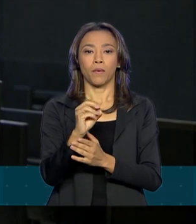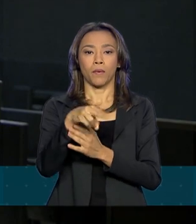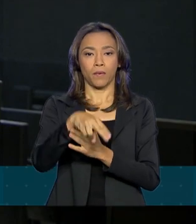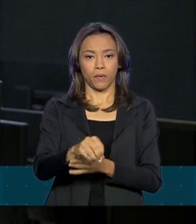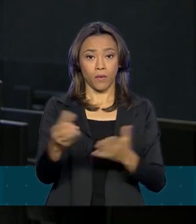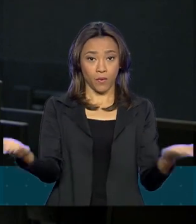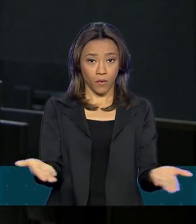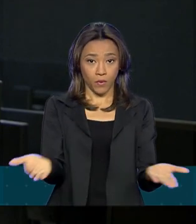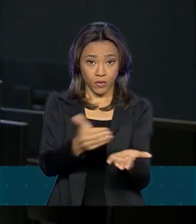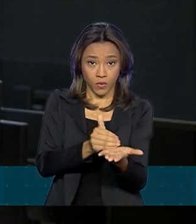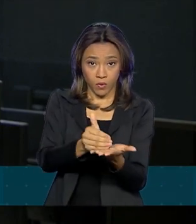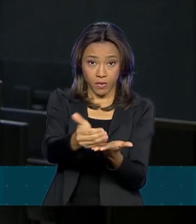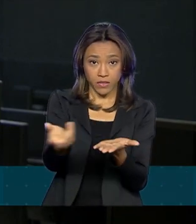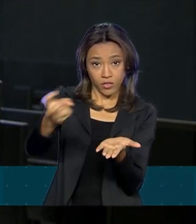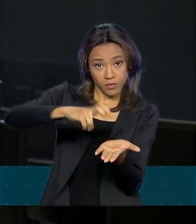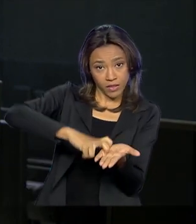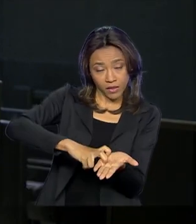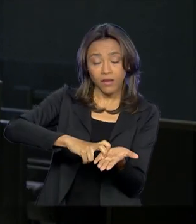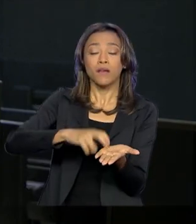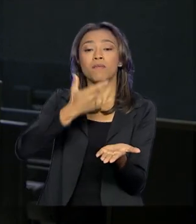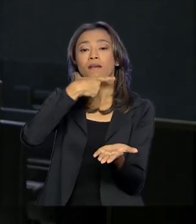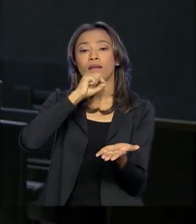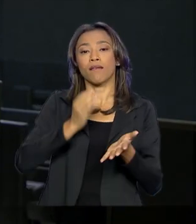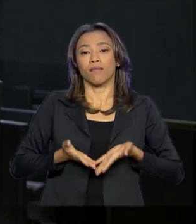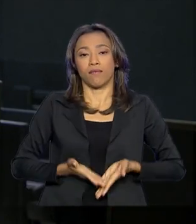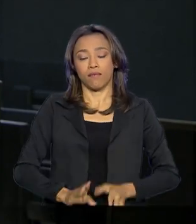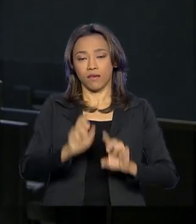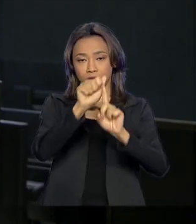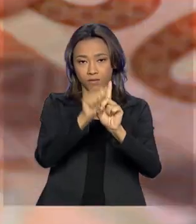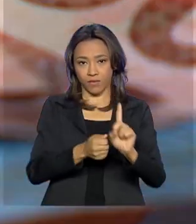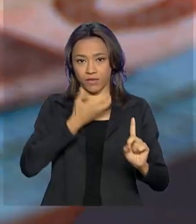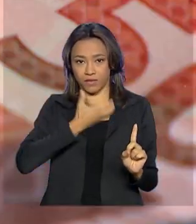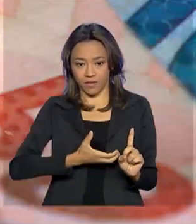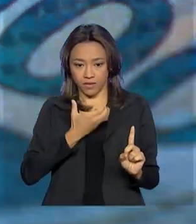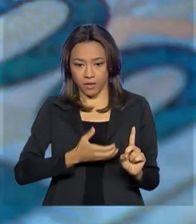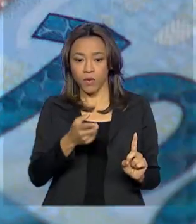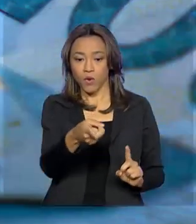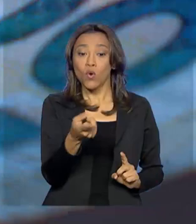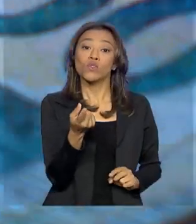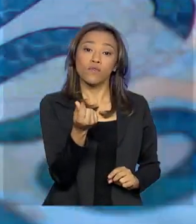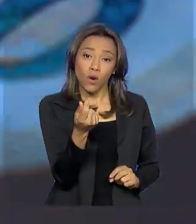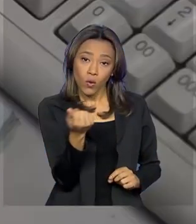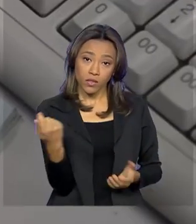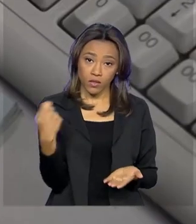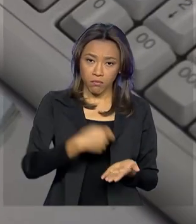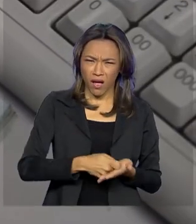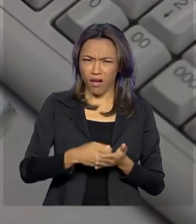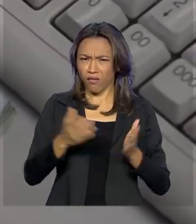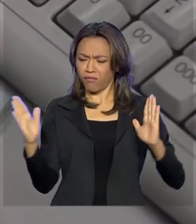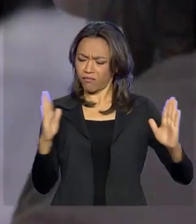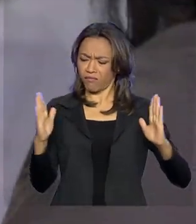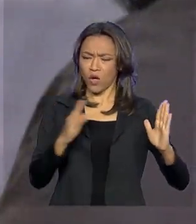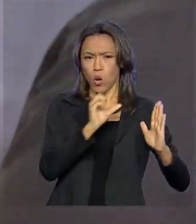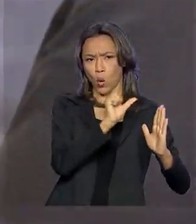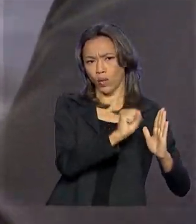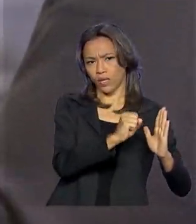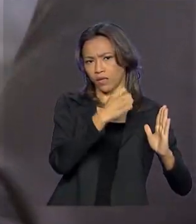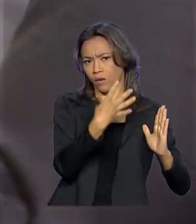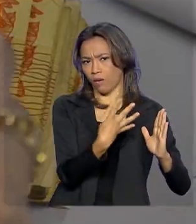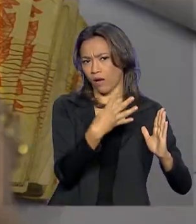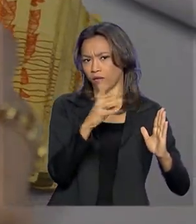ser feito hoje de manhã para os trabalhadores nascidos no mês de dezembro. Os valores a serem pagos variam de R 84